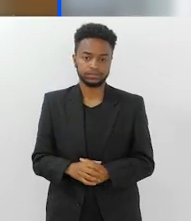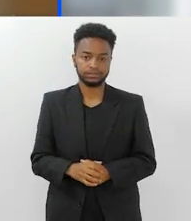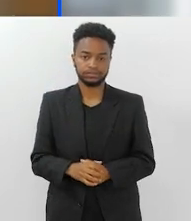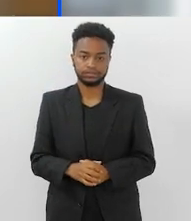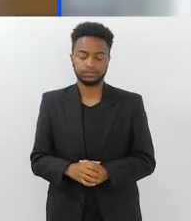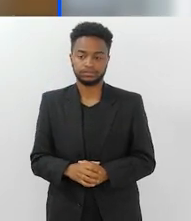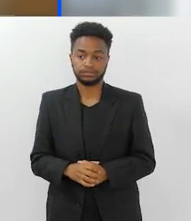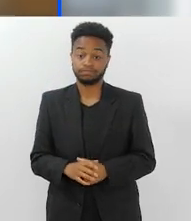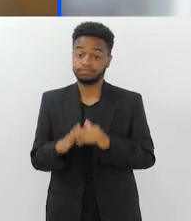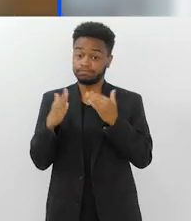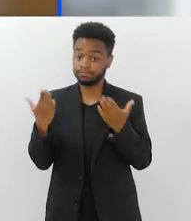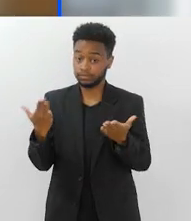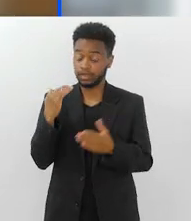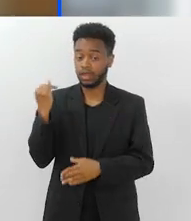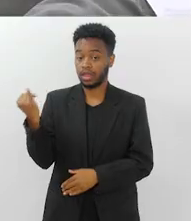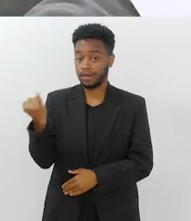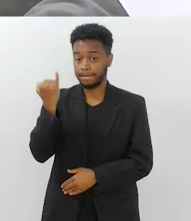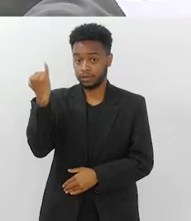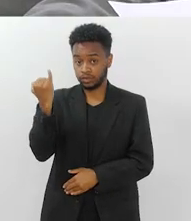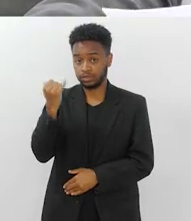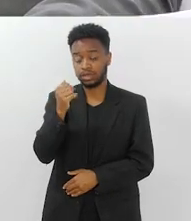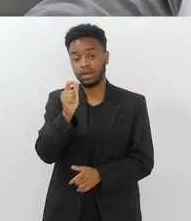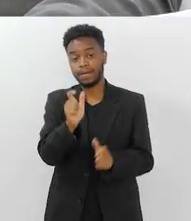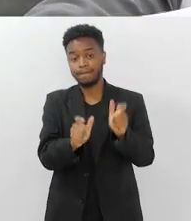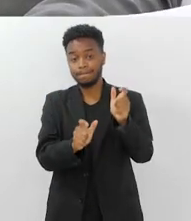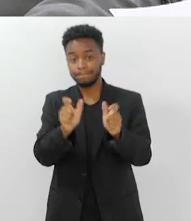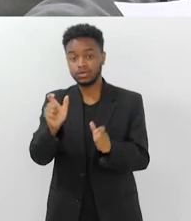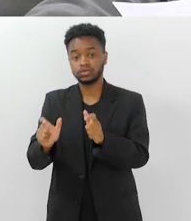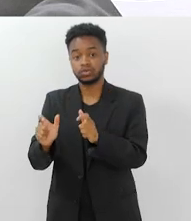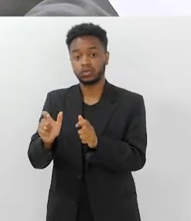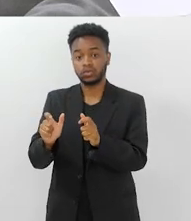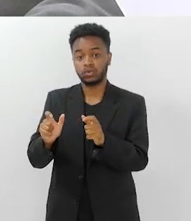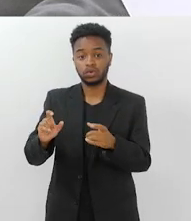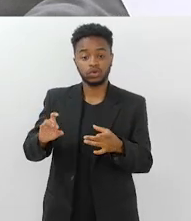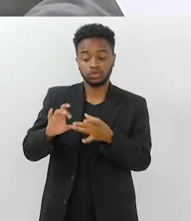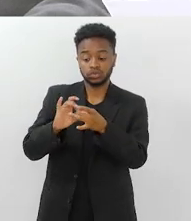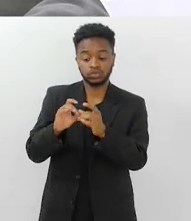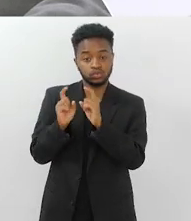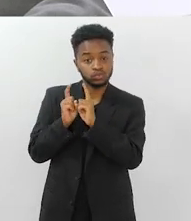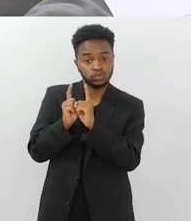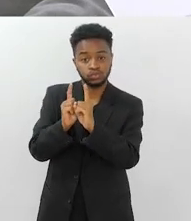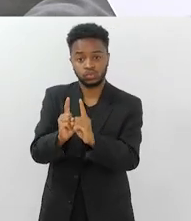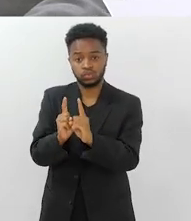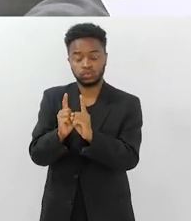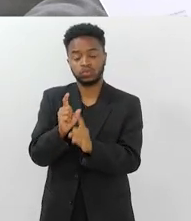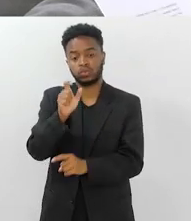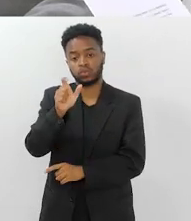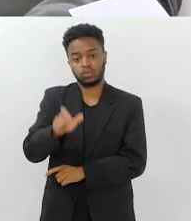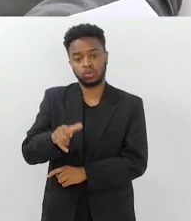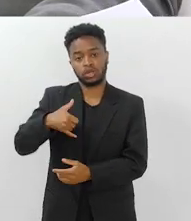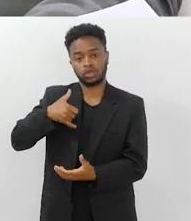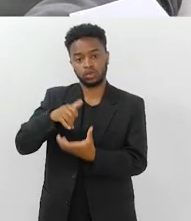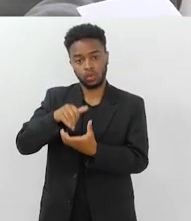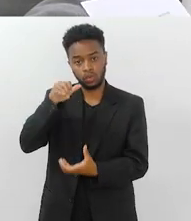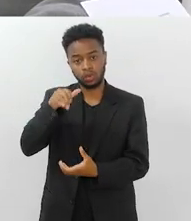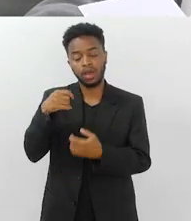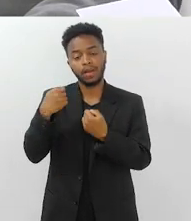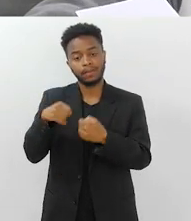Então, é muito importante que as pessoas que acompanham esse idoso consigam, né,